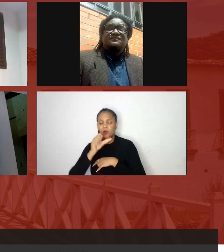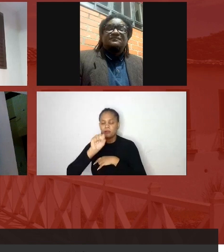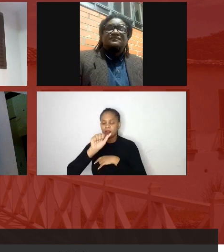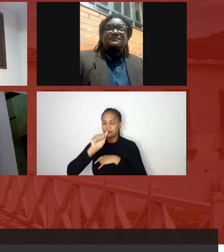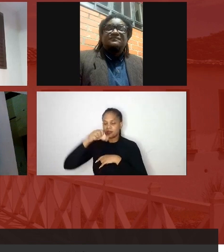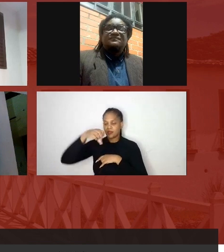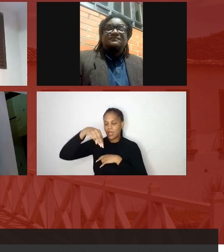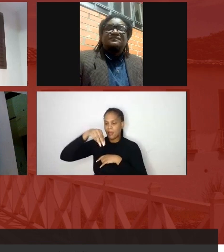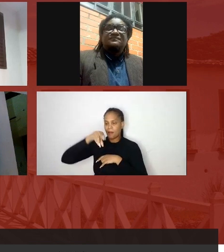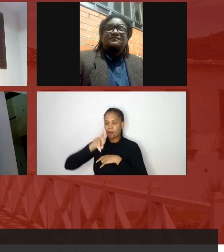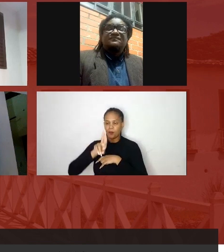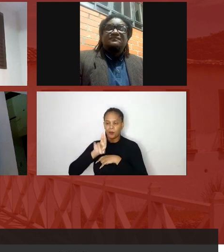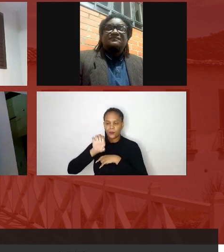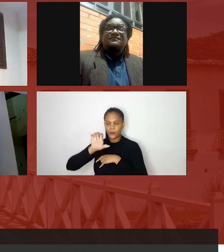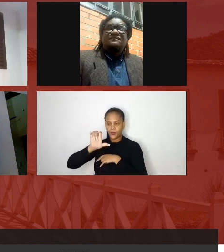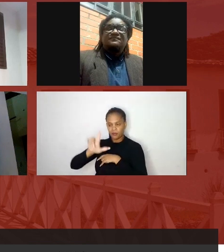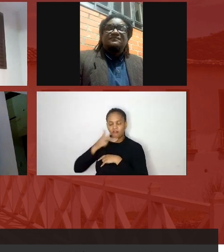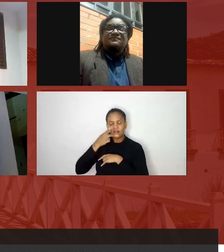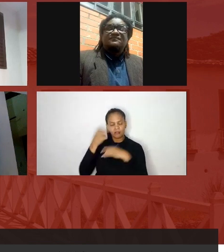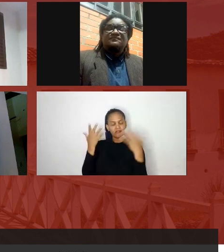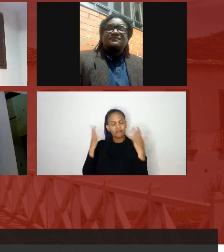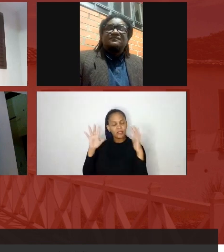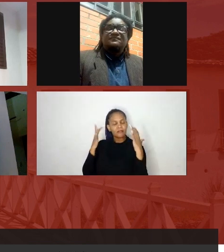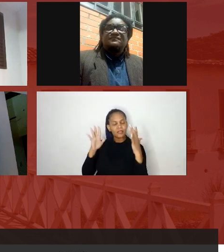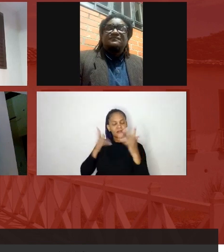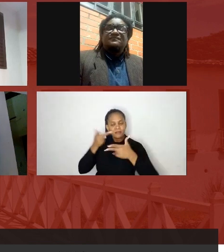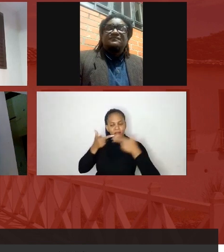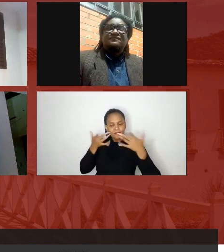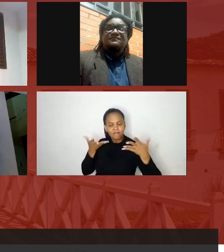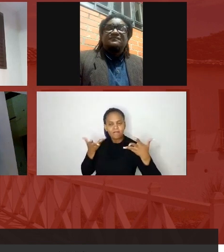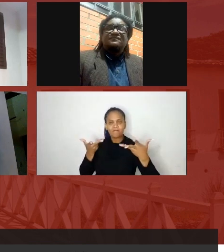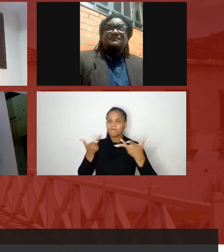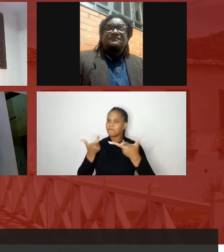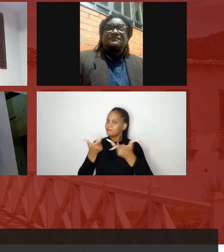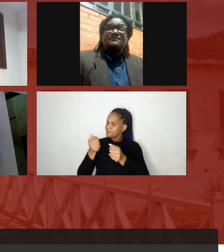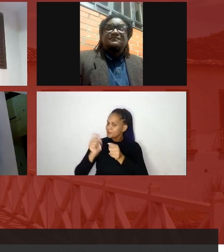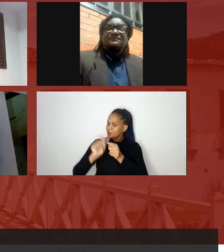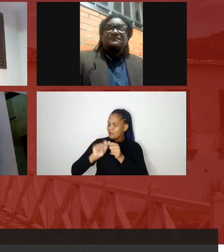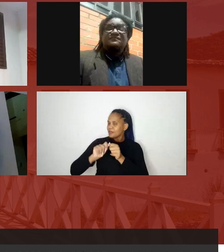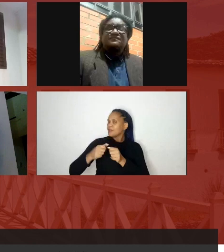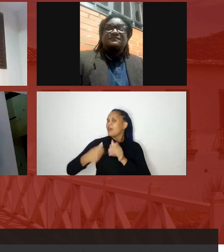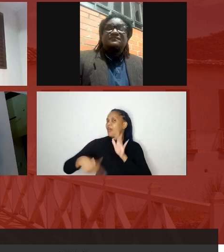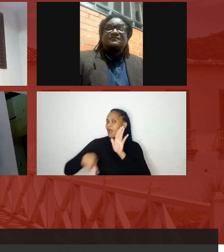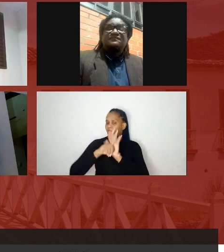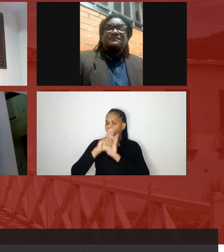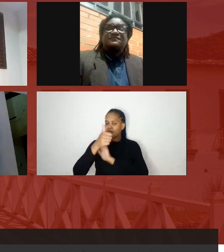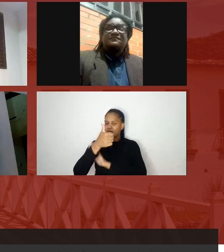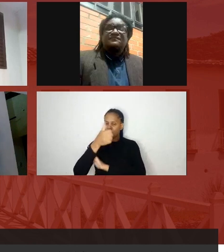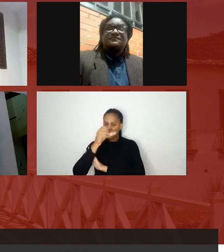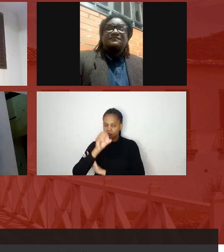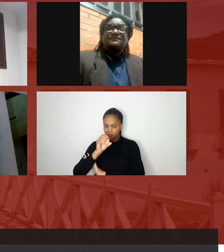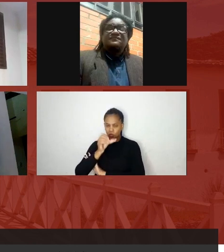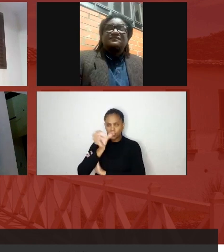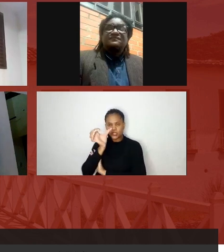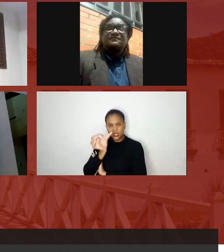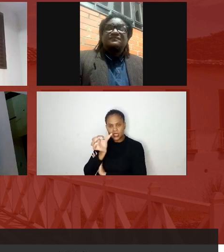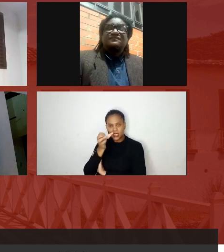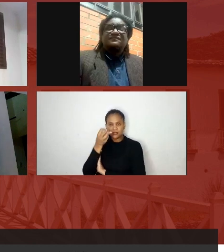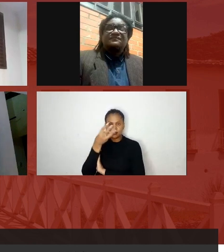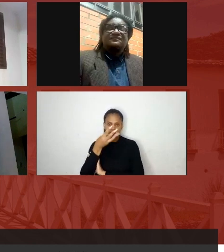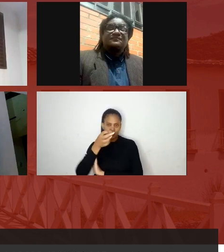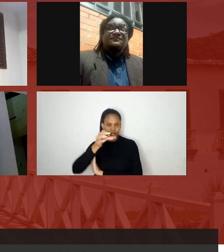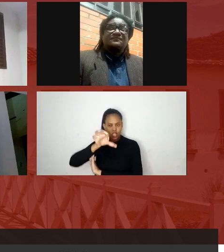falas que se faça valer a lei 10.639 de 2003 e a lei 11